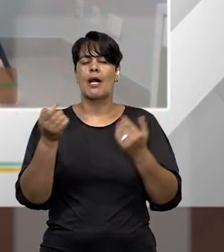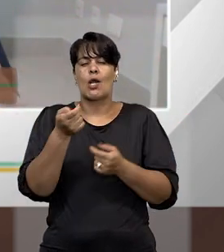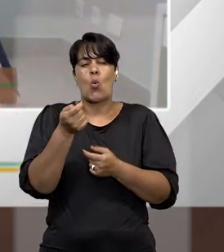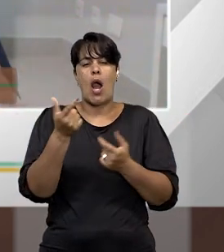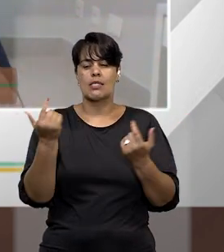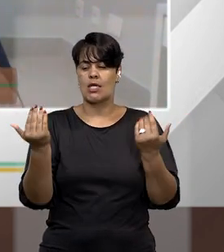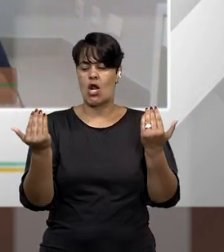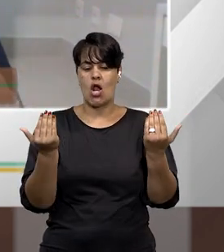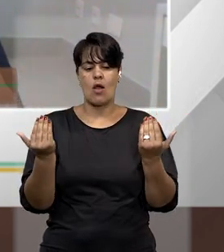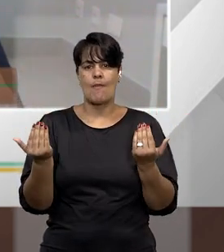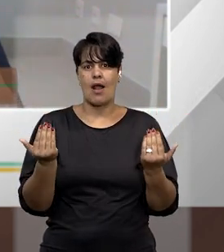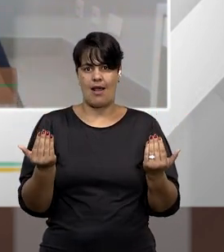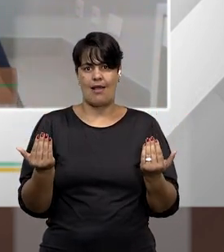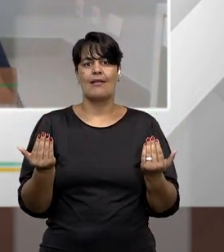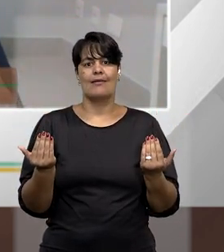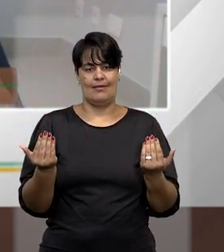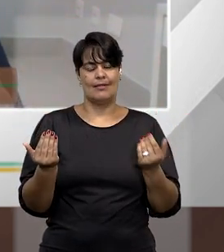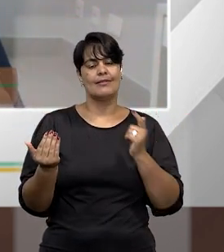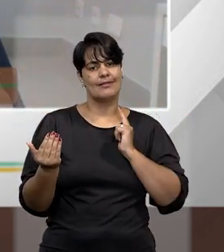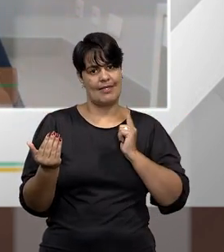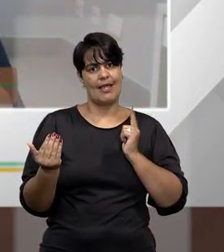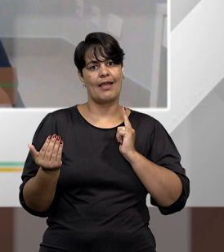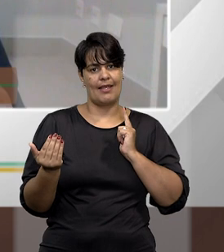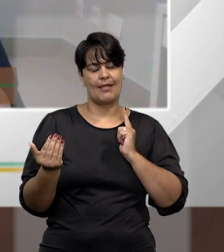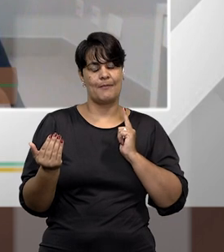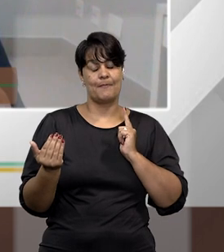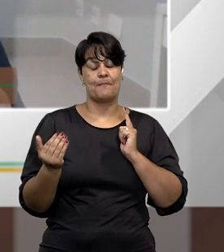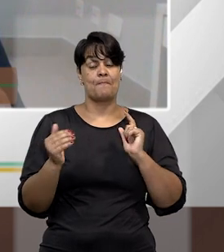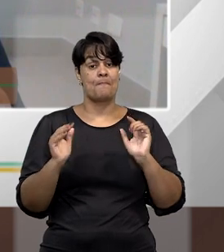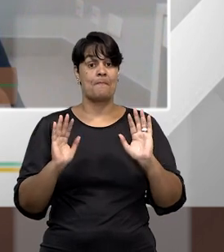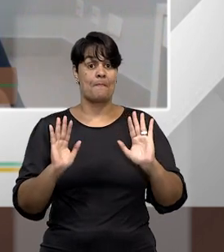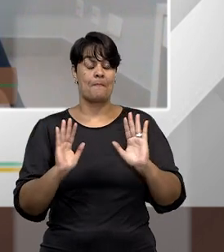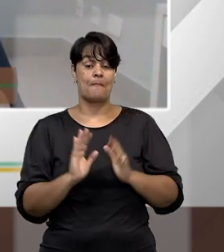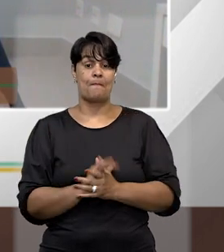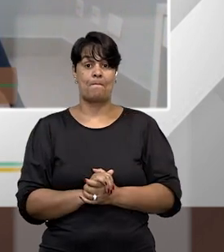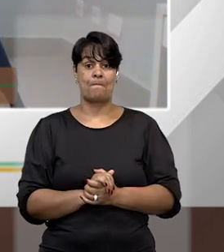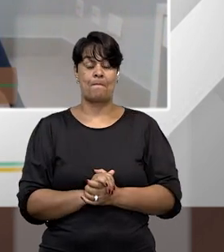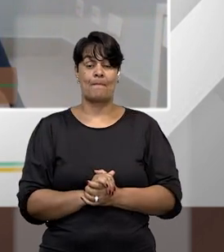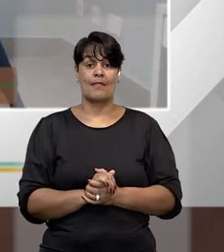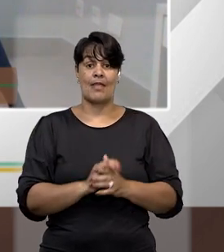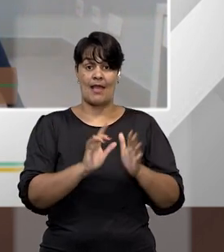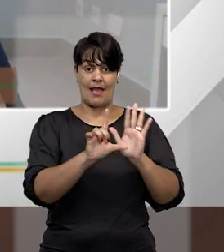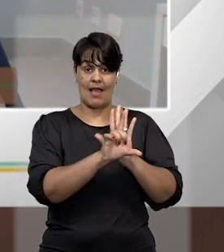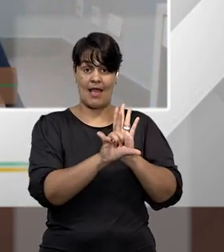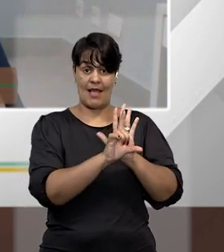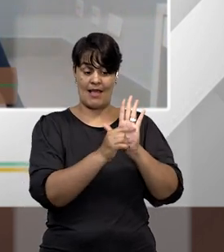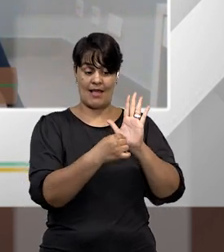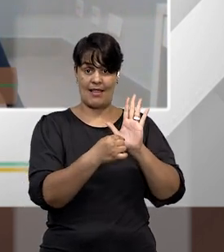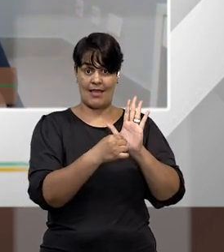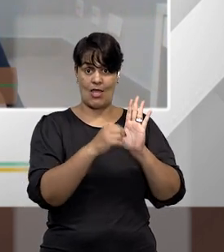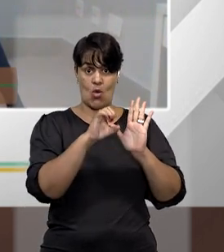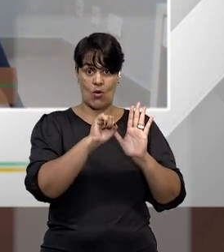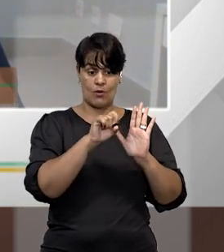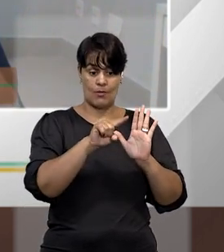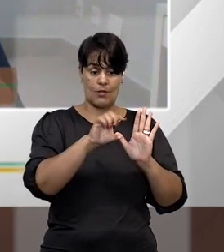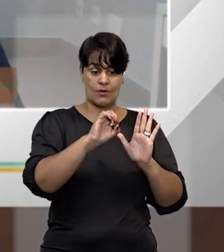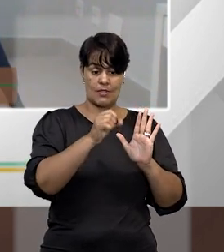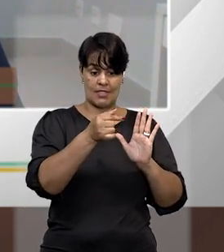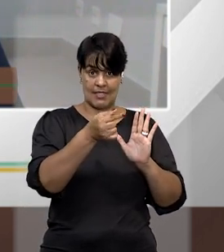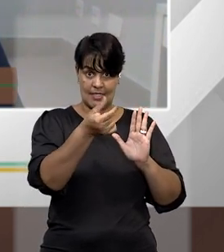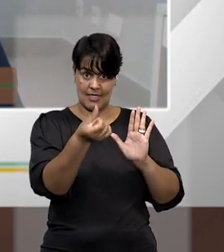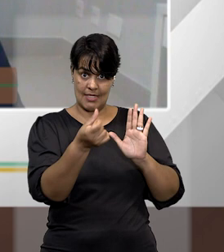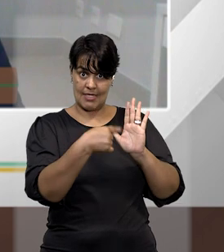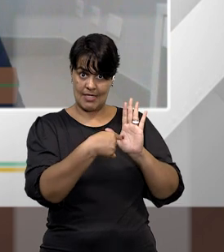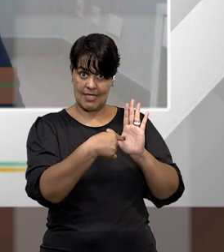esses crimes da lei 14.197. Por quê? A lei dos crimes hediondos, ela tem como fundamento constitucional o artigo 5º inciso